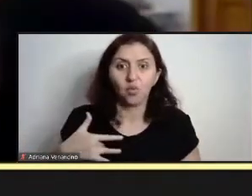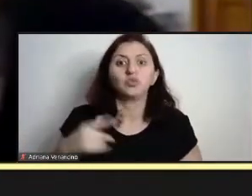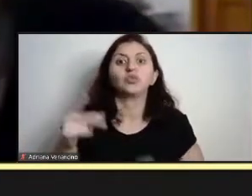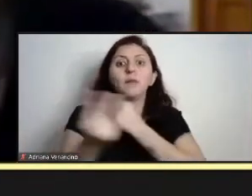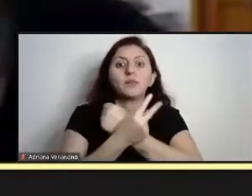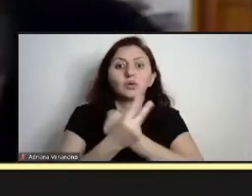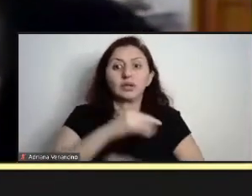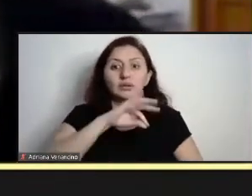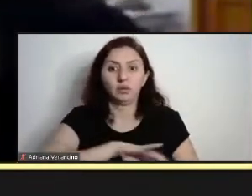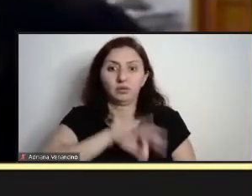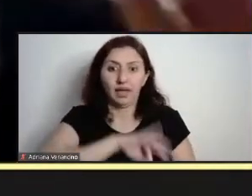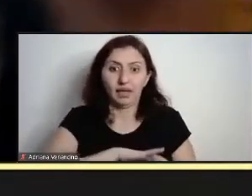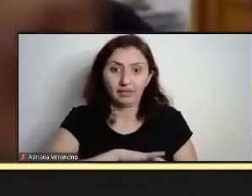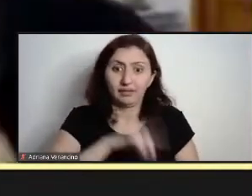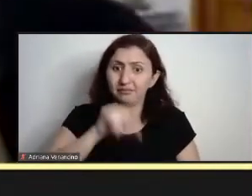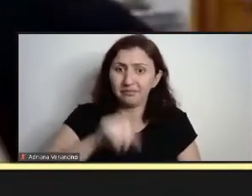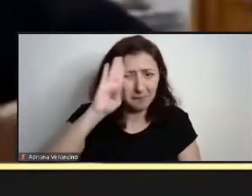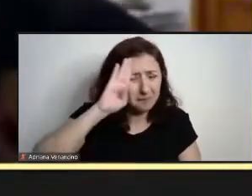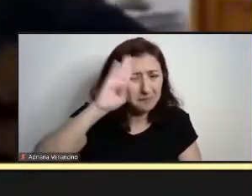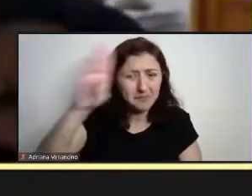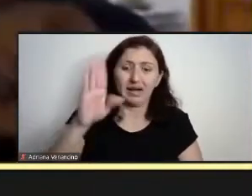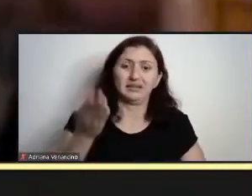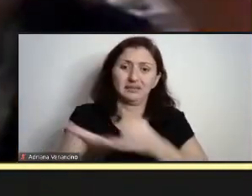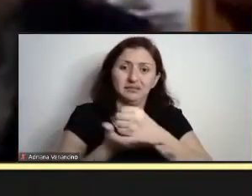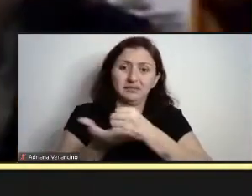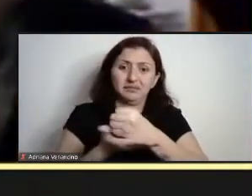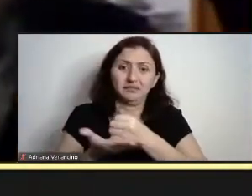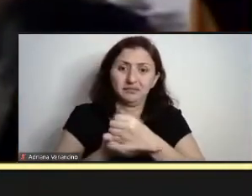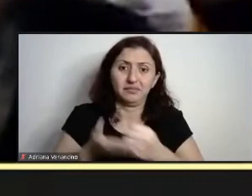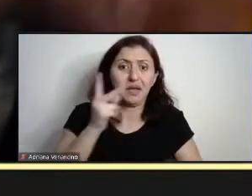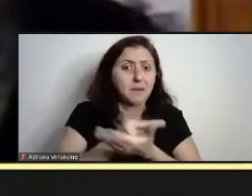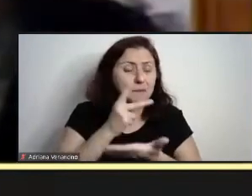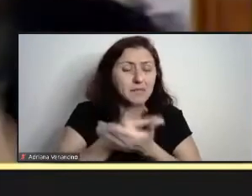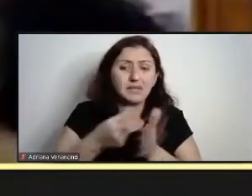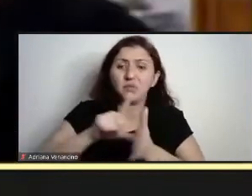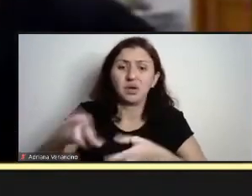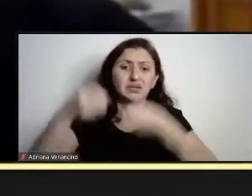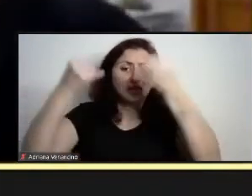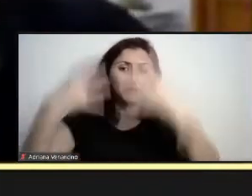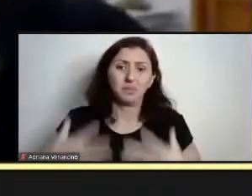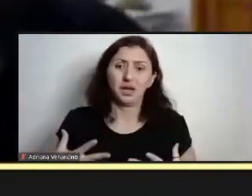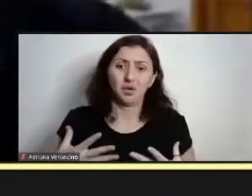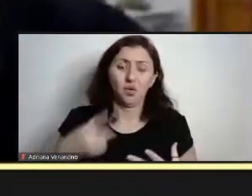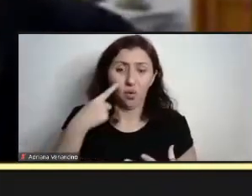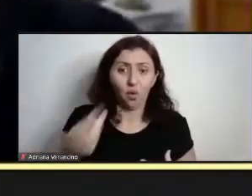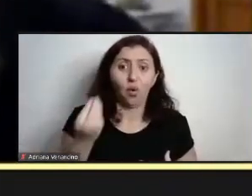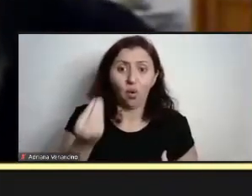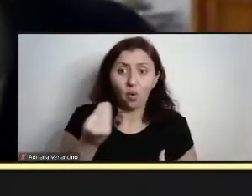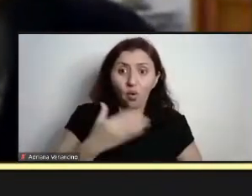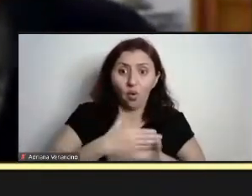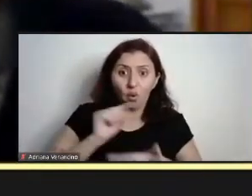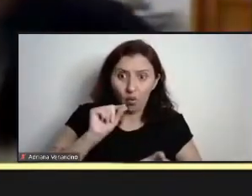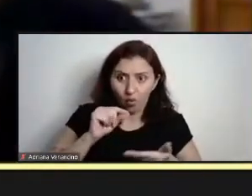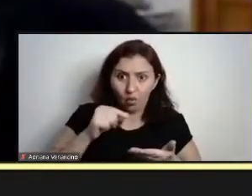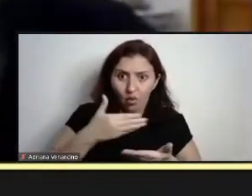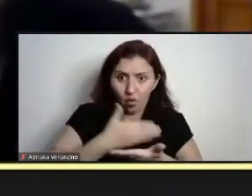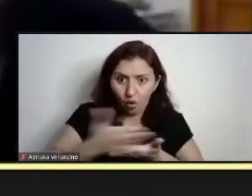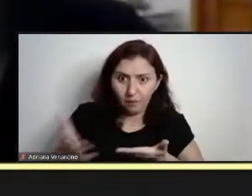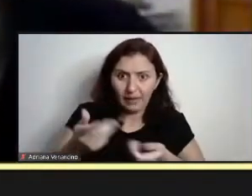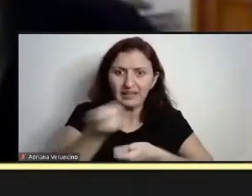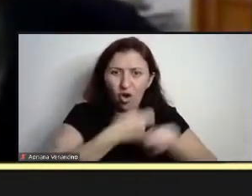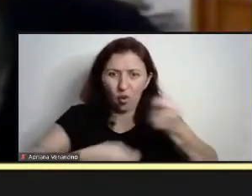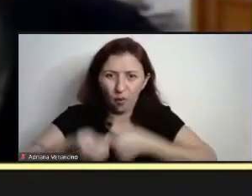básicas e fundamentais. E aí tem a ver com isso que a Natália fala. Por exemplo, quando abre-se o comércio por